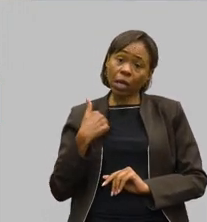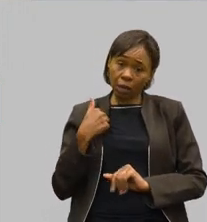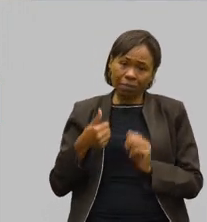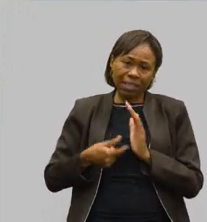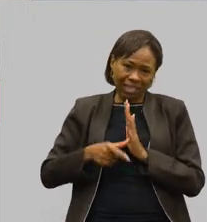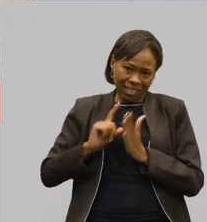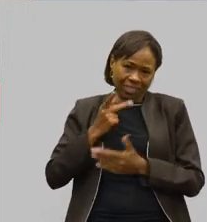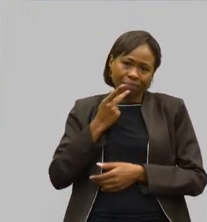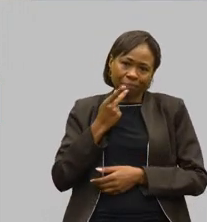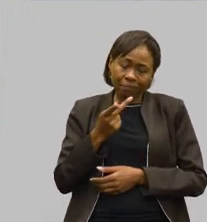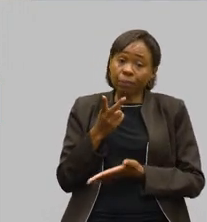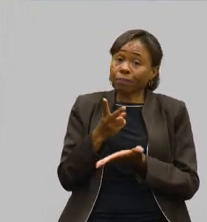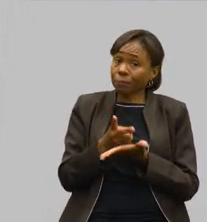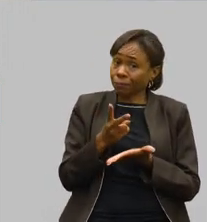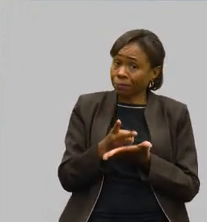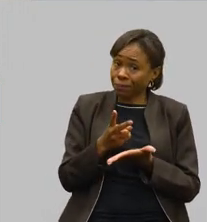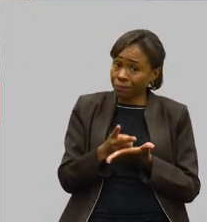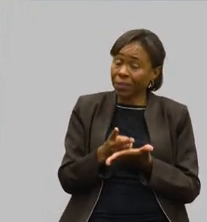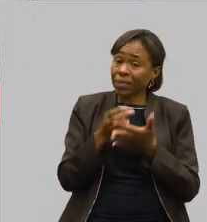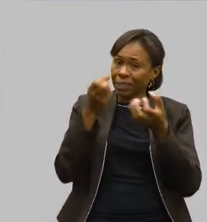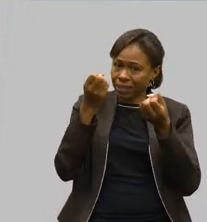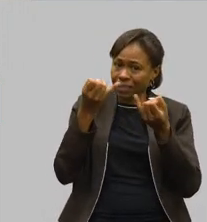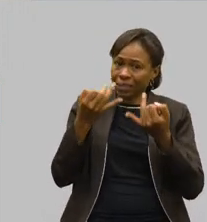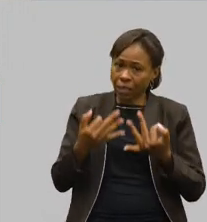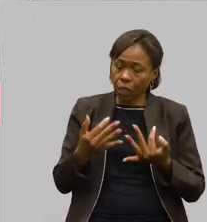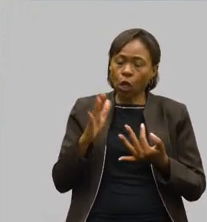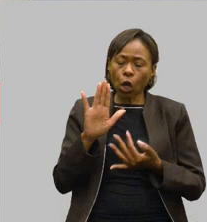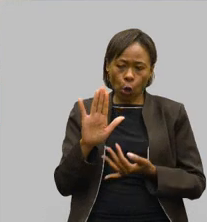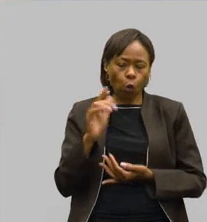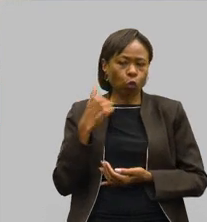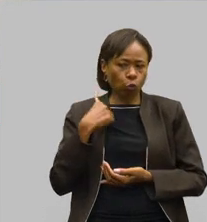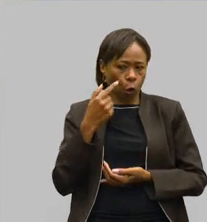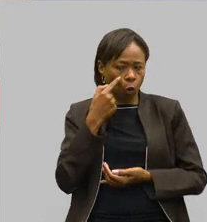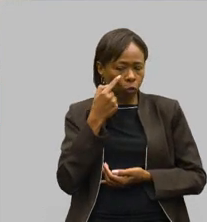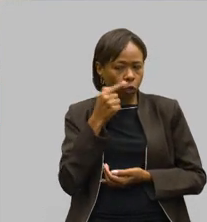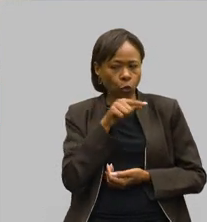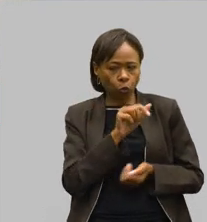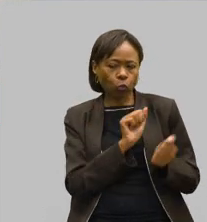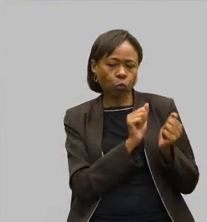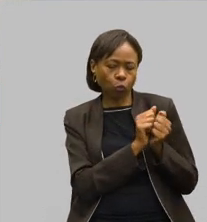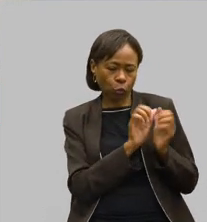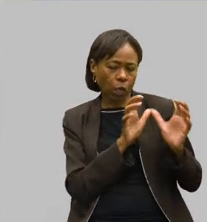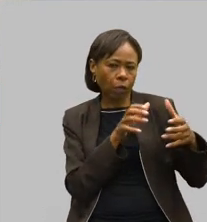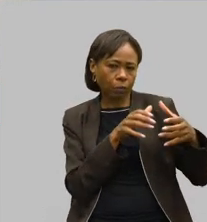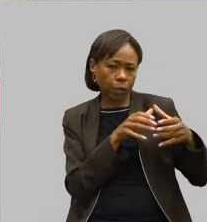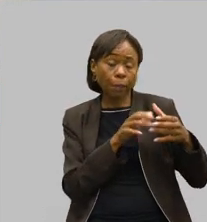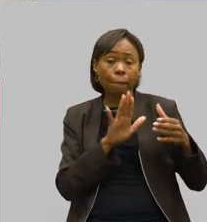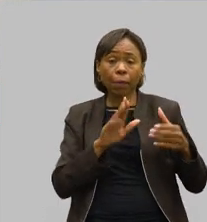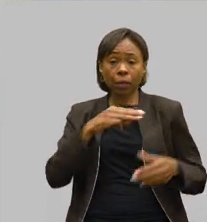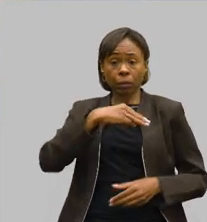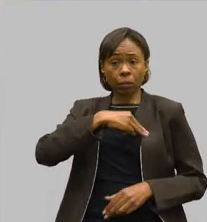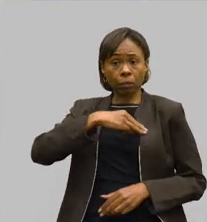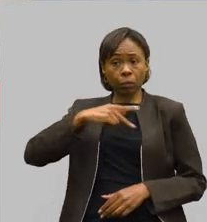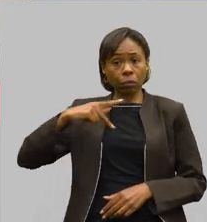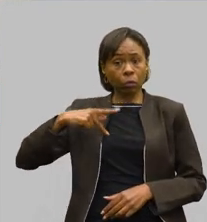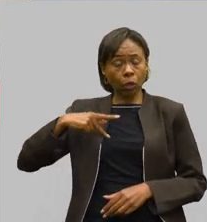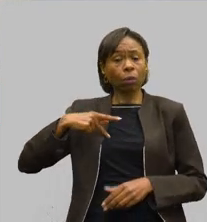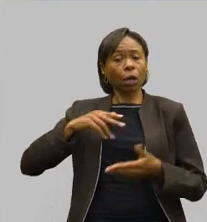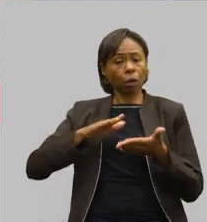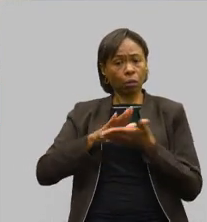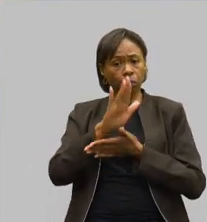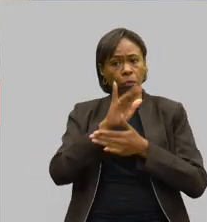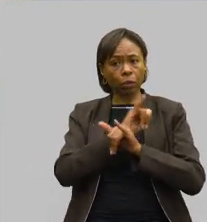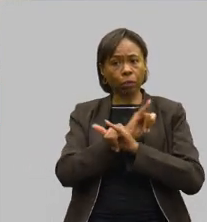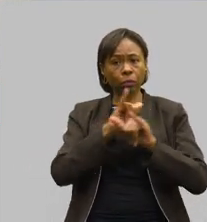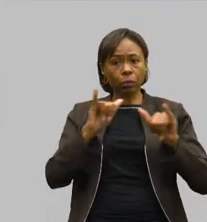continuar ratificando aqui, que vou verificar junto com a equipe, mas o Ministério Público tem publicado e atualizado